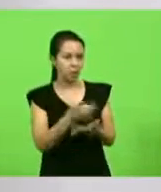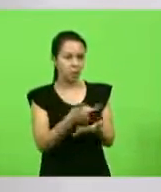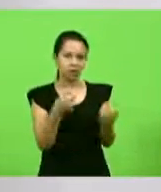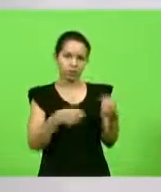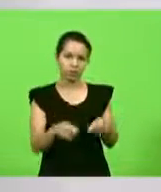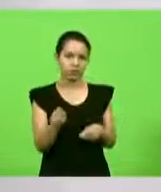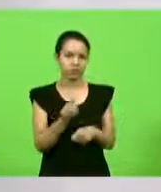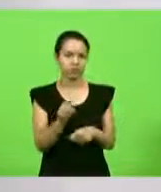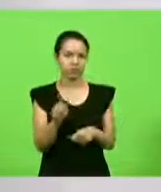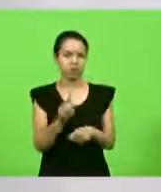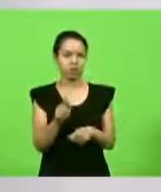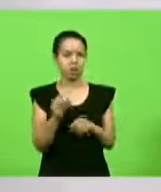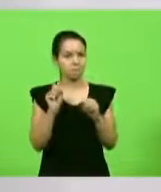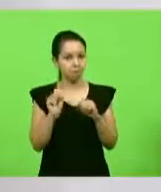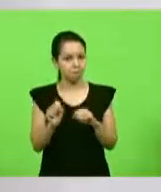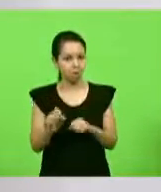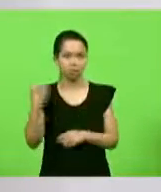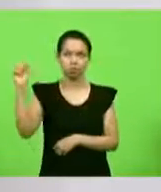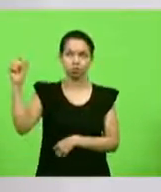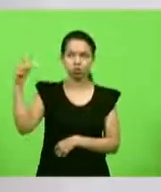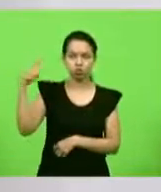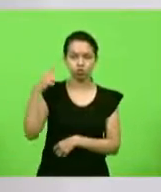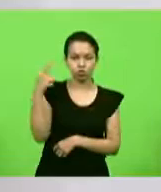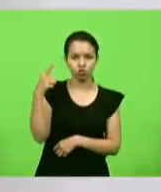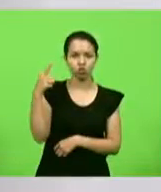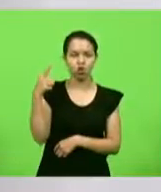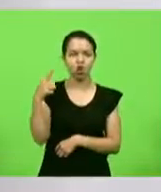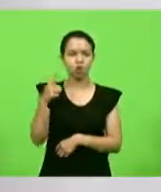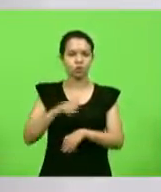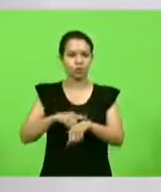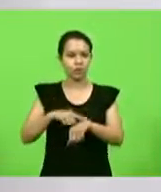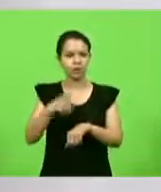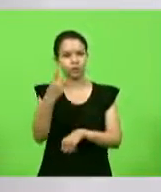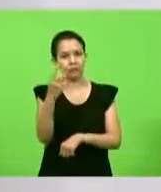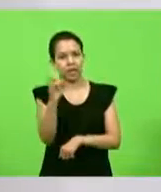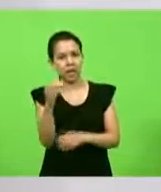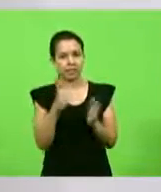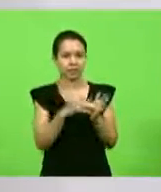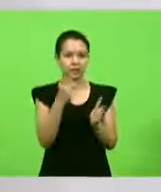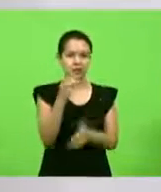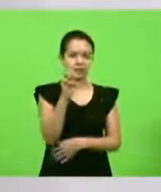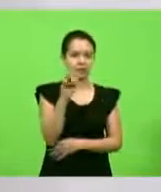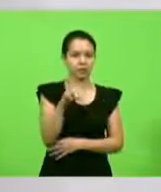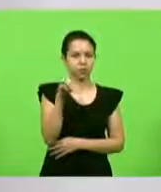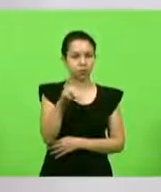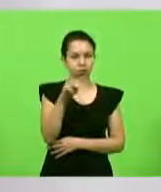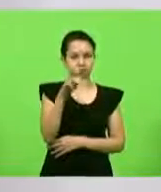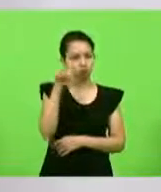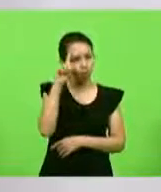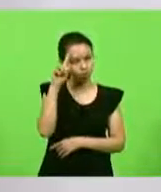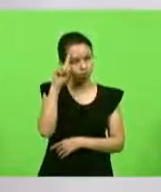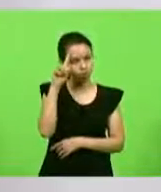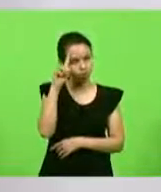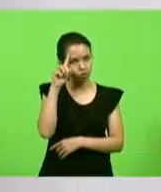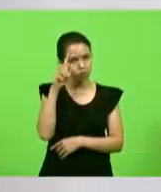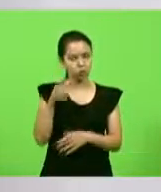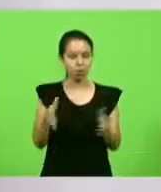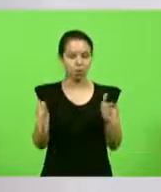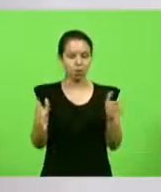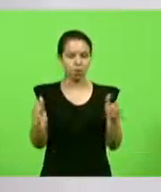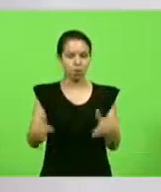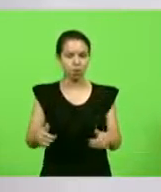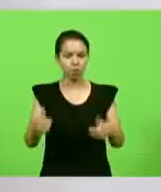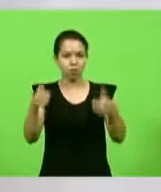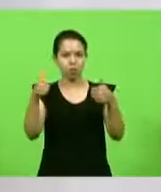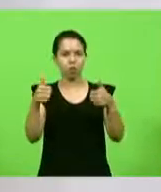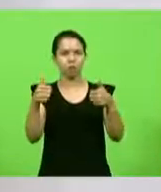você pode tomar um banho de sol de 10 a 15 minutos por dia. O melhor momento, de acordo com os estudos do doutor Lair